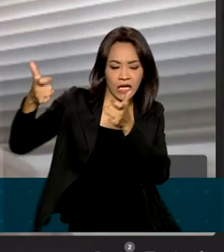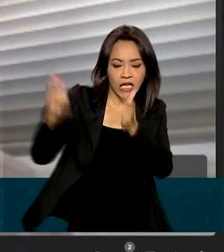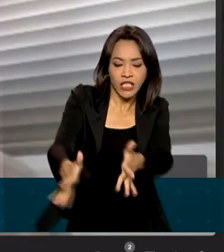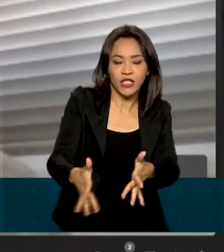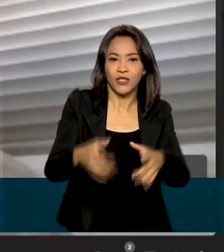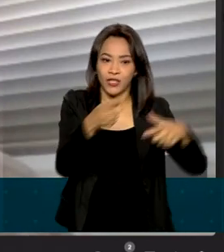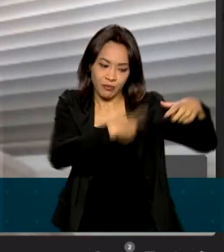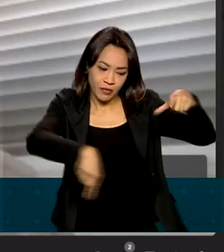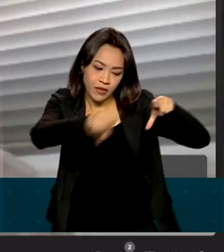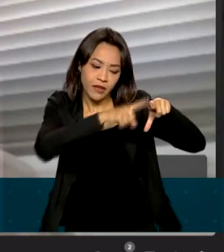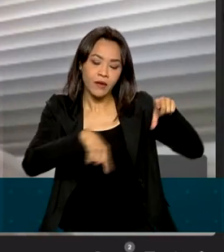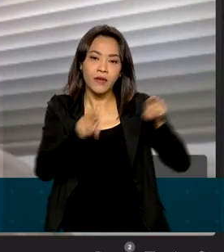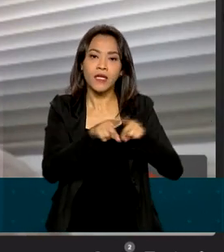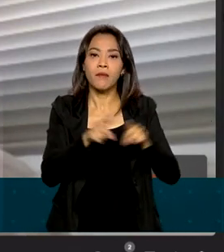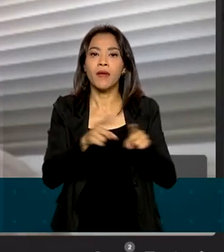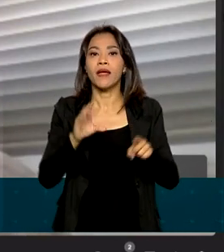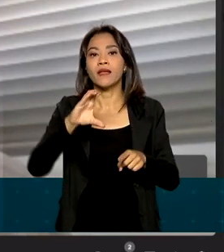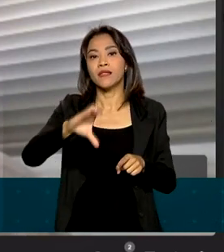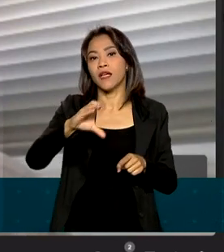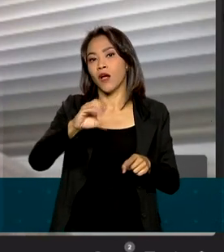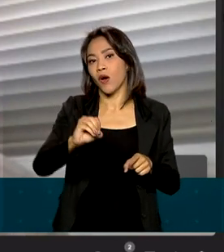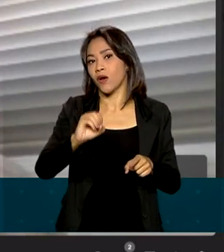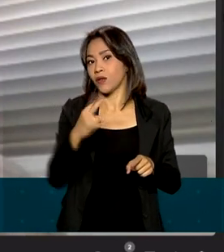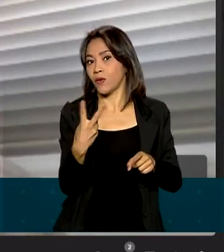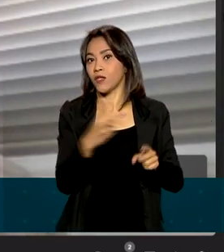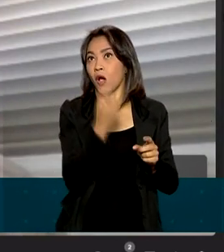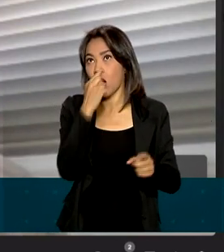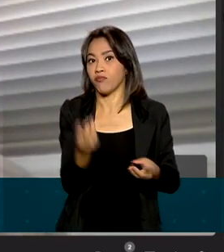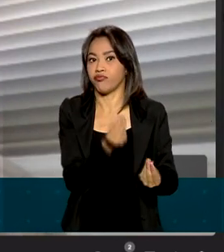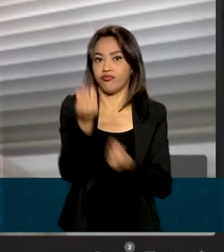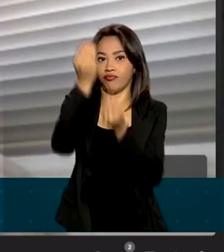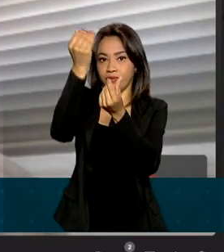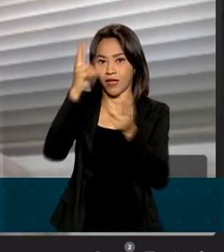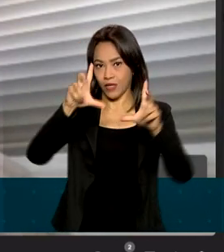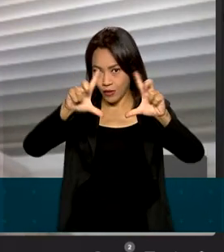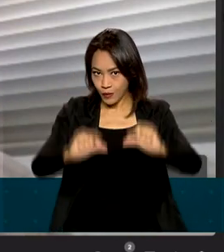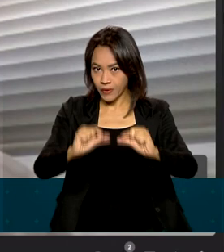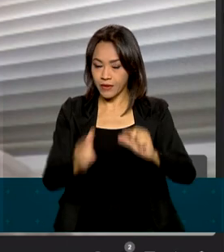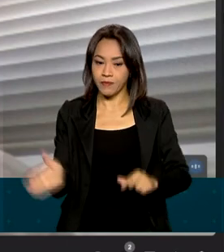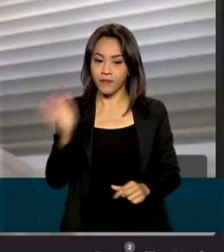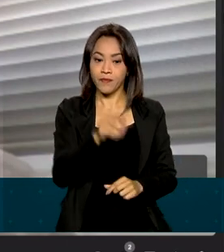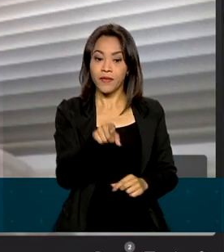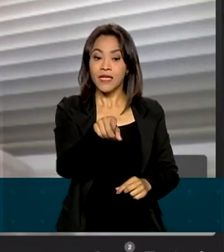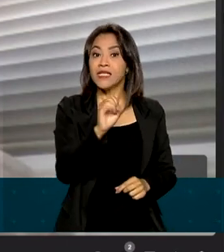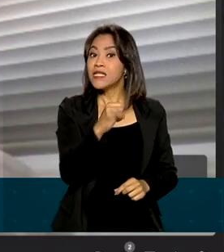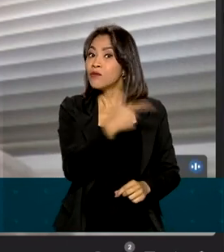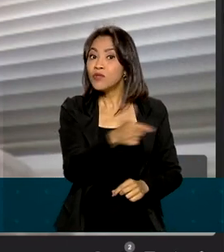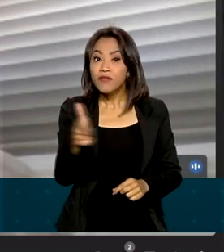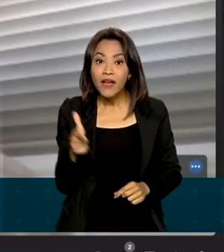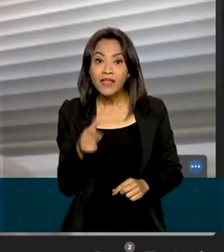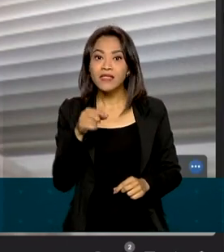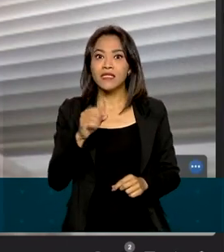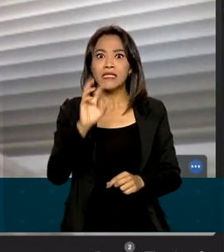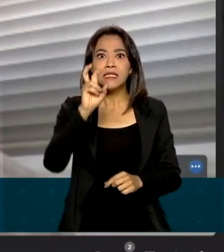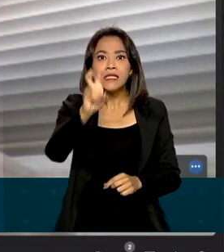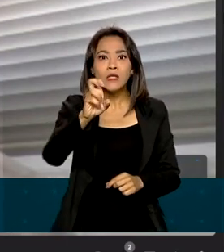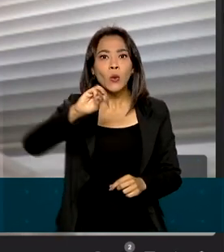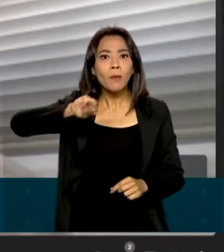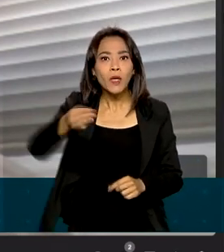não houvesse recapagem dos últimos 10 anos, o Brasil teria consumido 5 bilhões a mais de litro de petróleo.